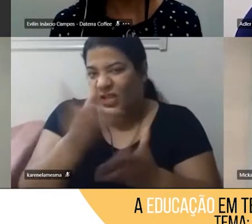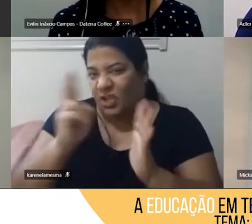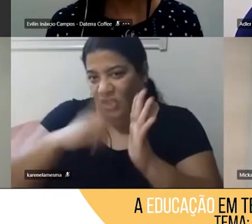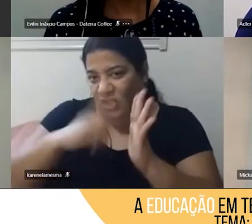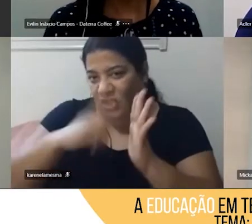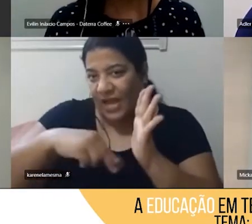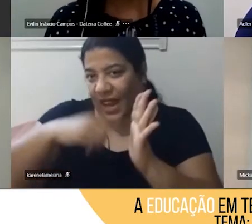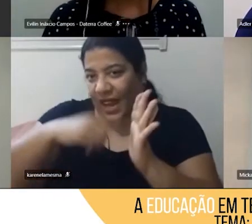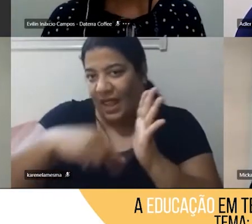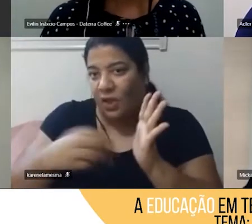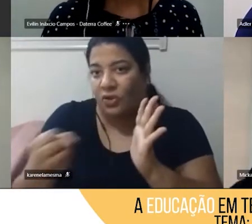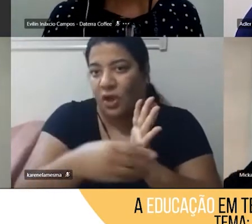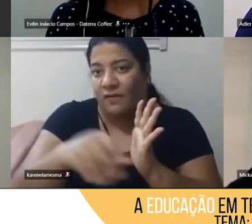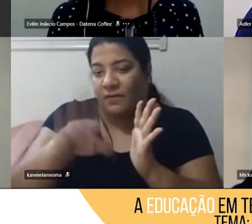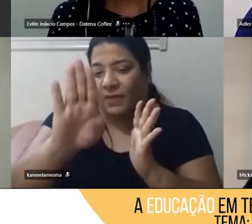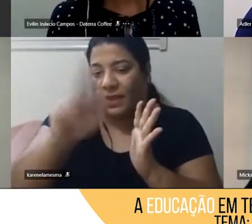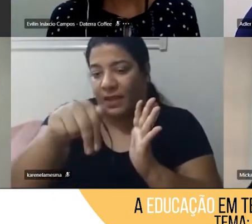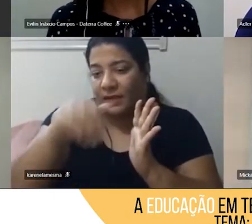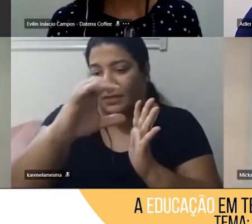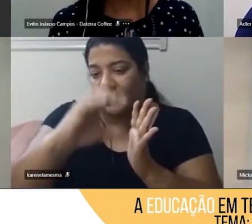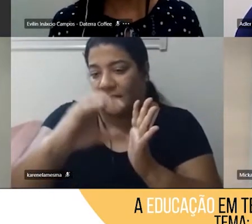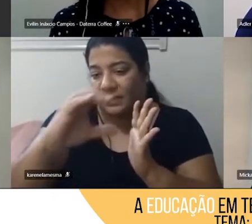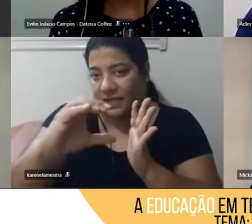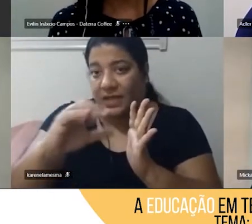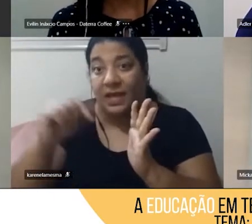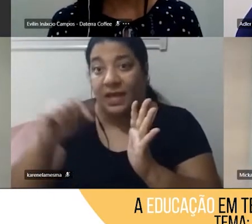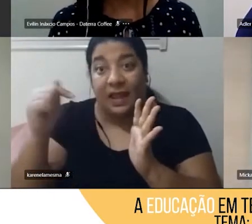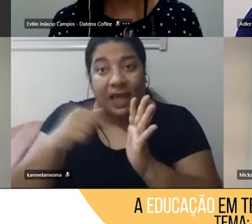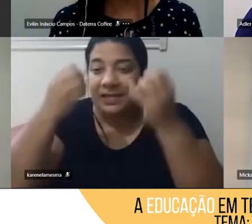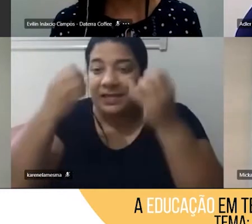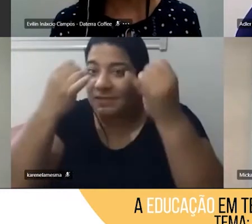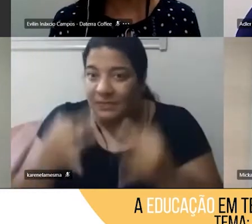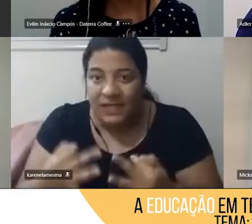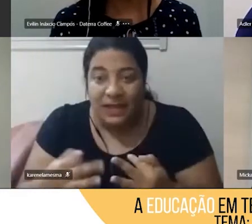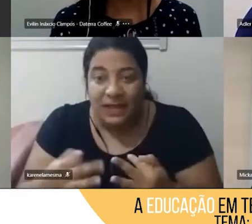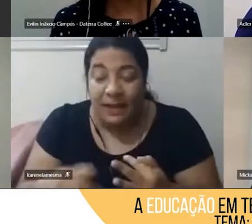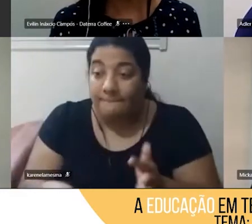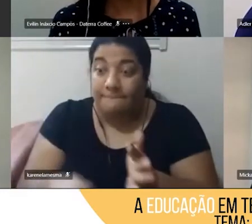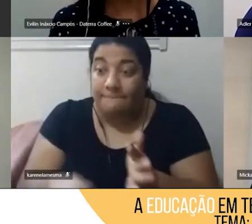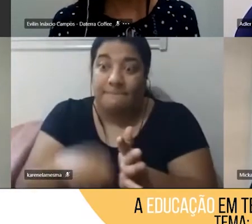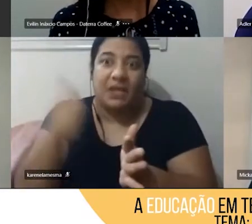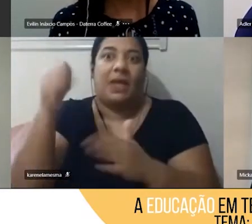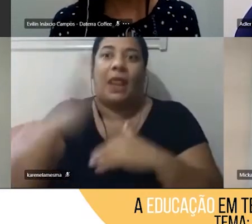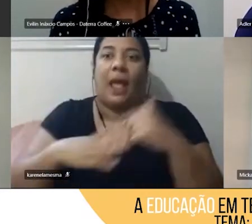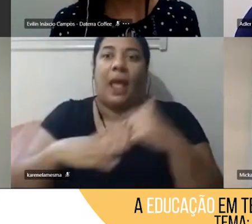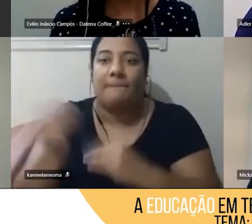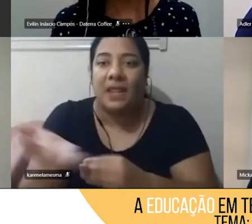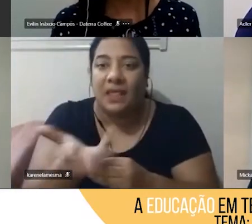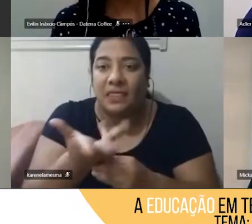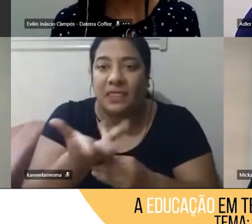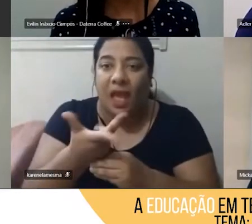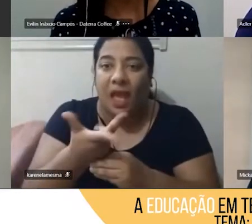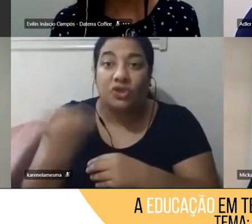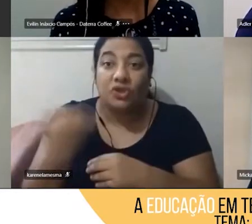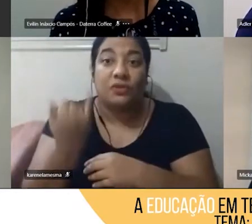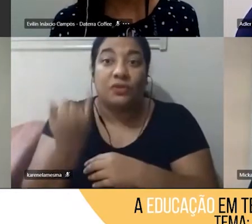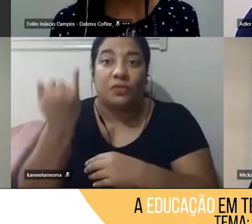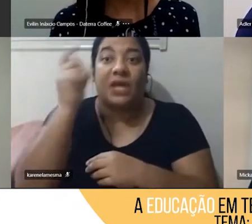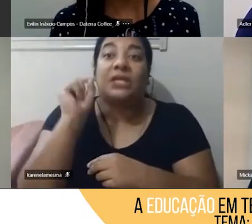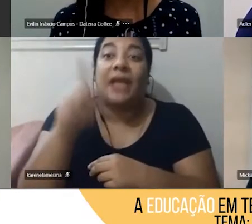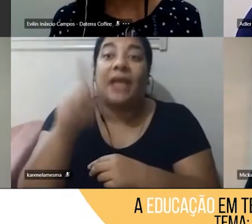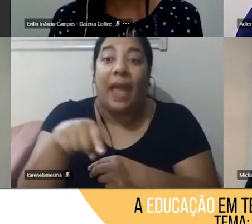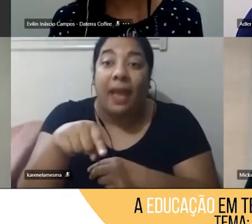traz muito claramente habilidades importantes. A primeira que eu vou contar para vocês, que a gente também trabalha, é a comunicação.